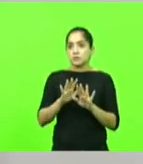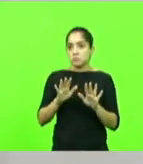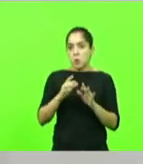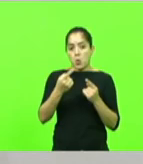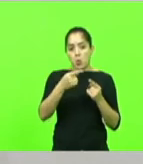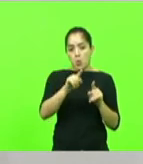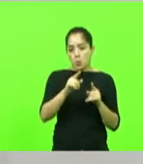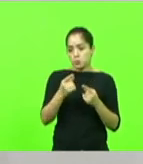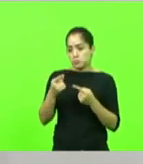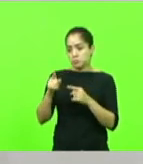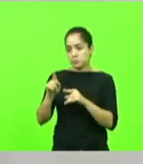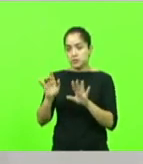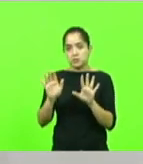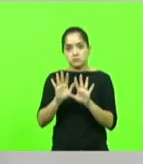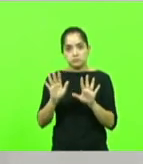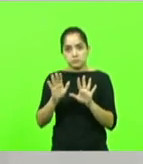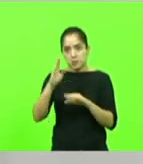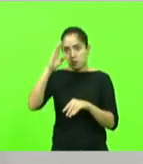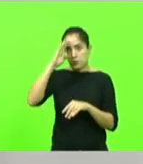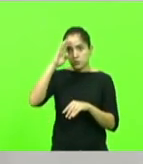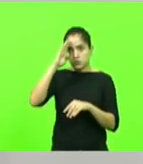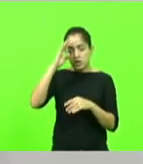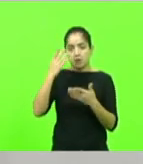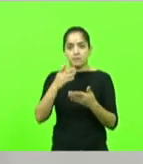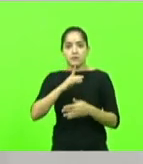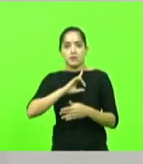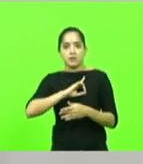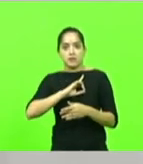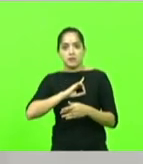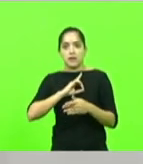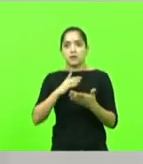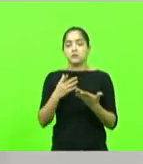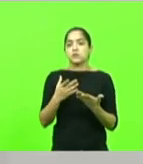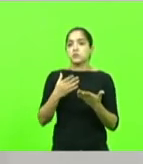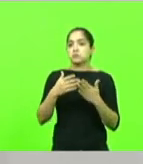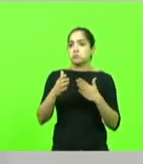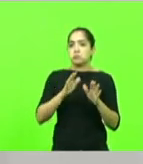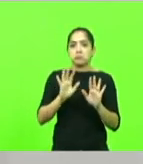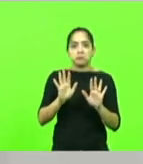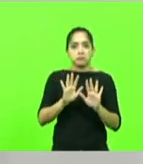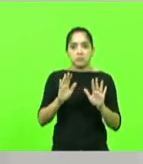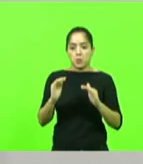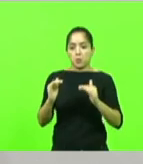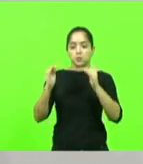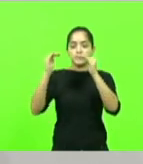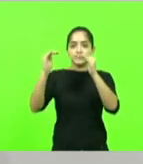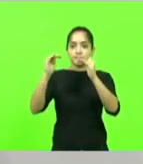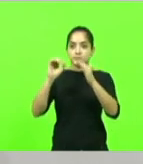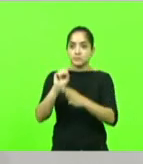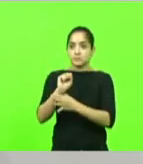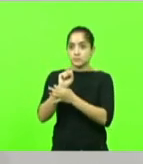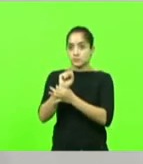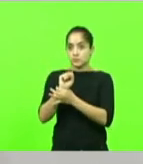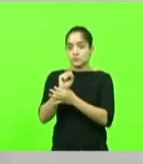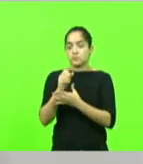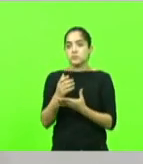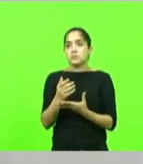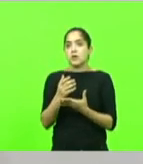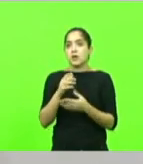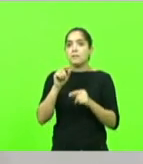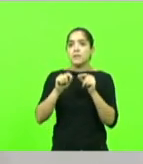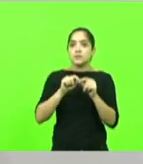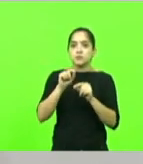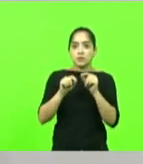coronéis, não se trata de ser contra delegados, nem ninguém do alto escalão da segurança pública. O que nós estamos